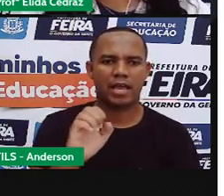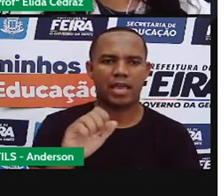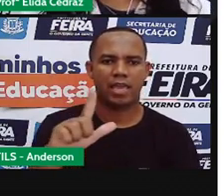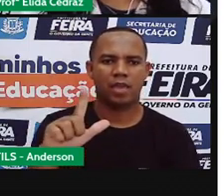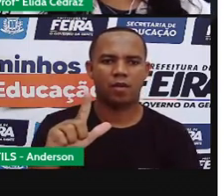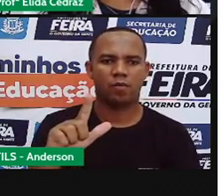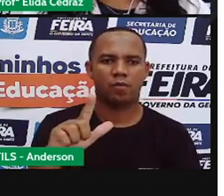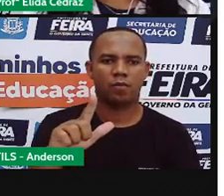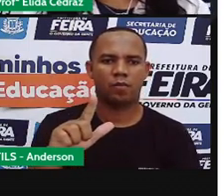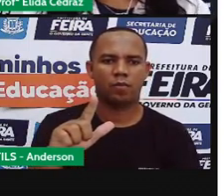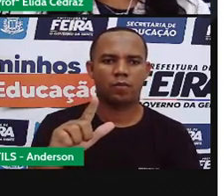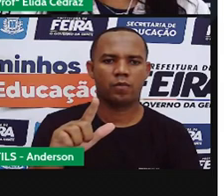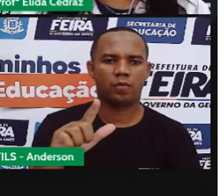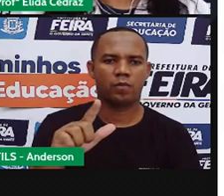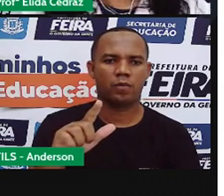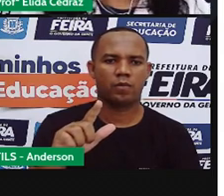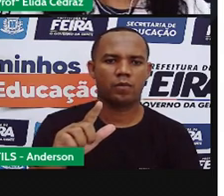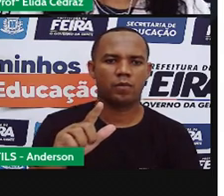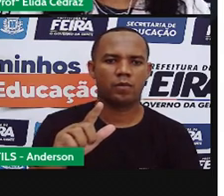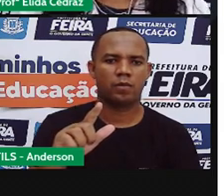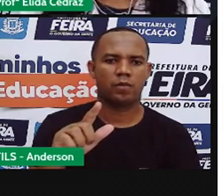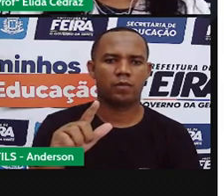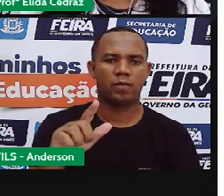esse? Raposa.